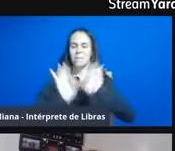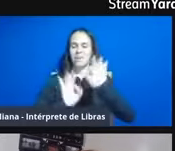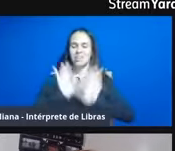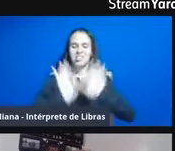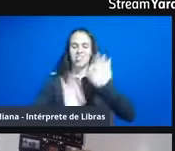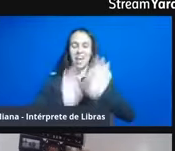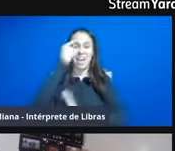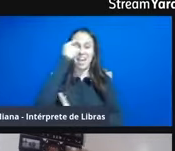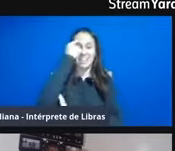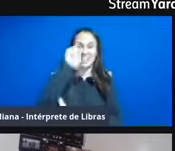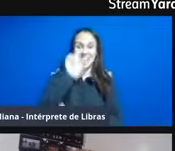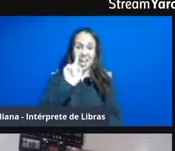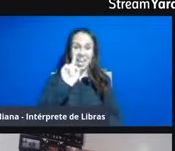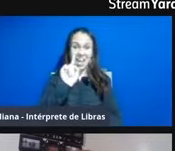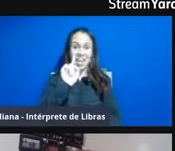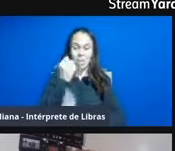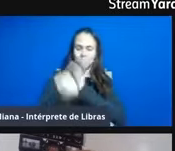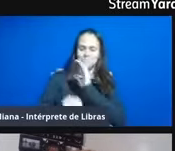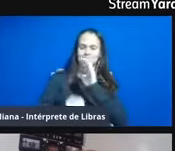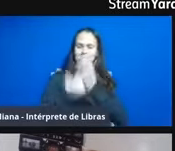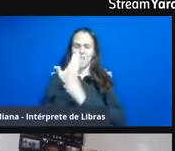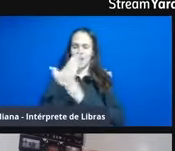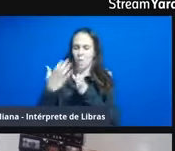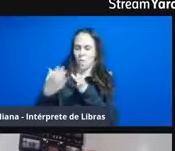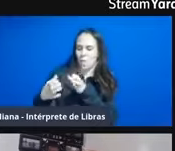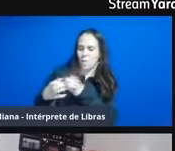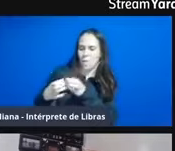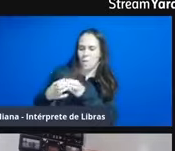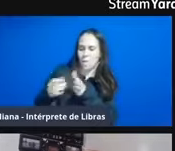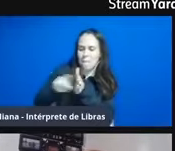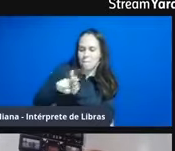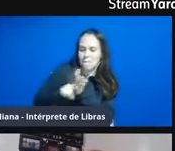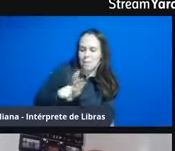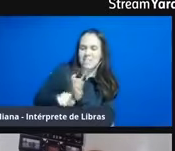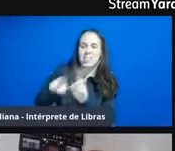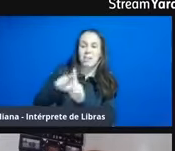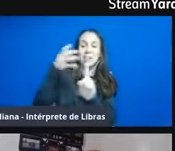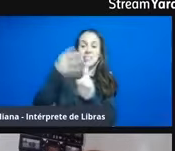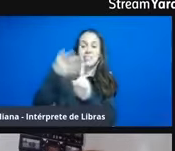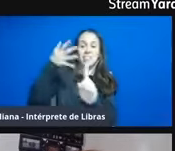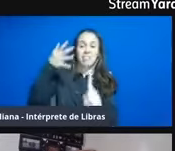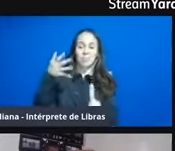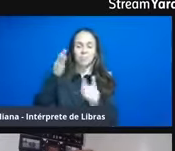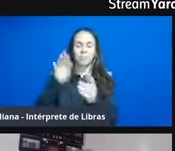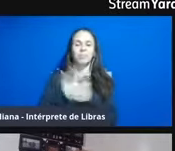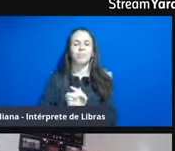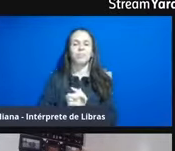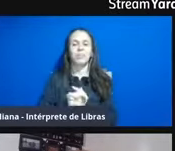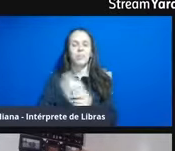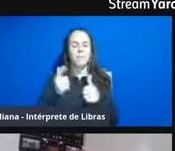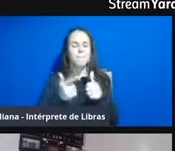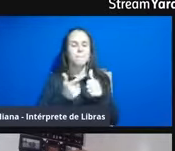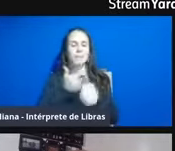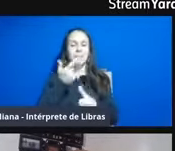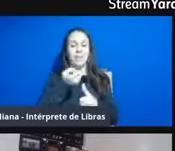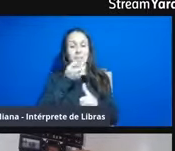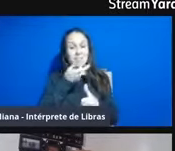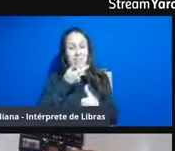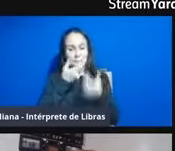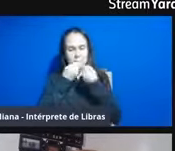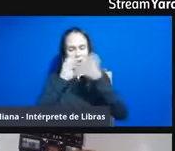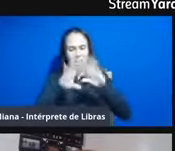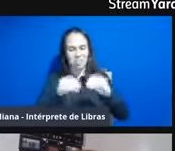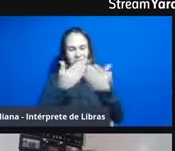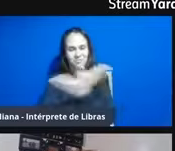essa ideia que nasceu em conjunto, num grupo de pesquisa e extensão. E, em primeiro momento, a gente quer dar uma boa noite a todos que estão